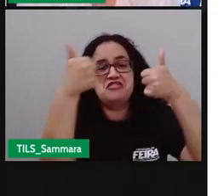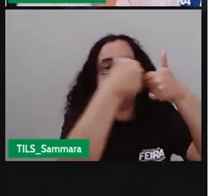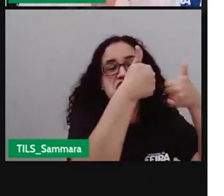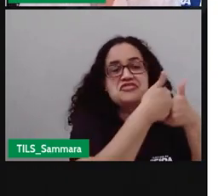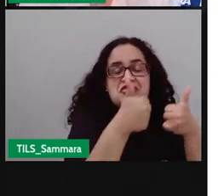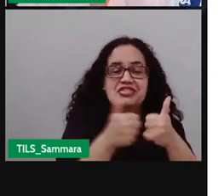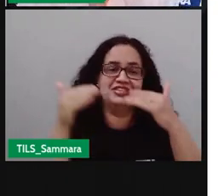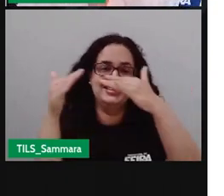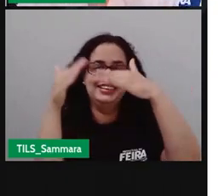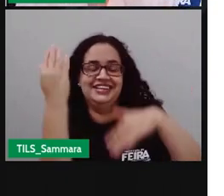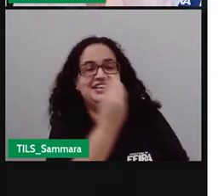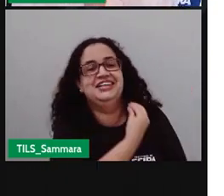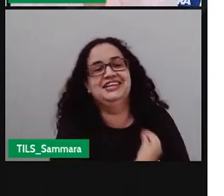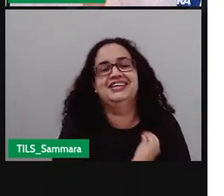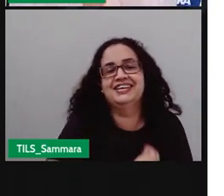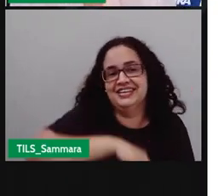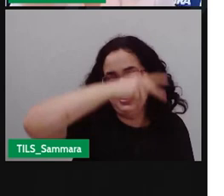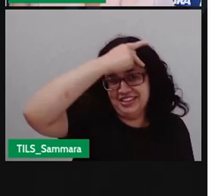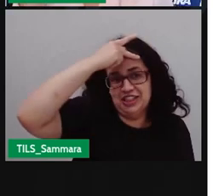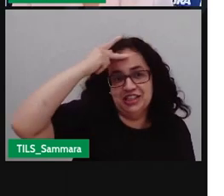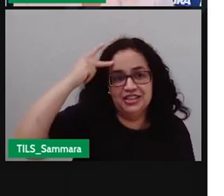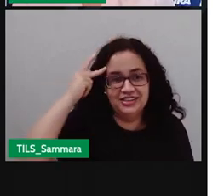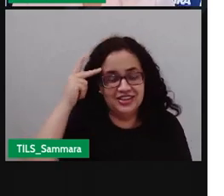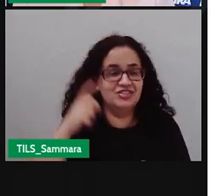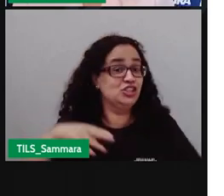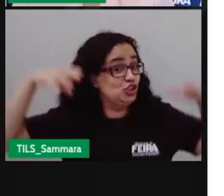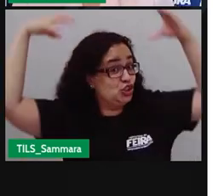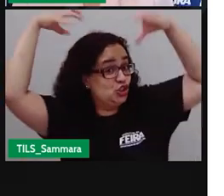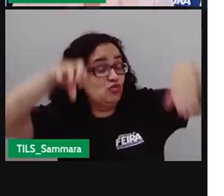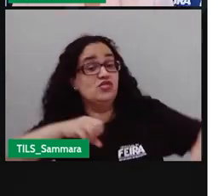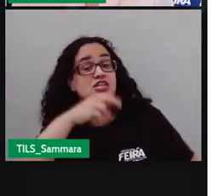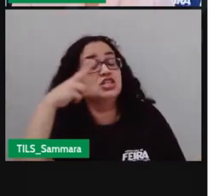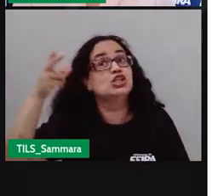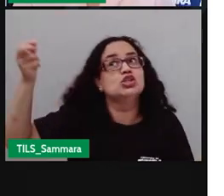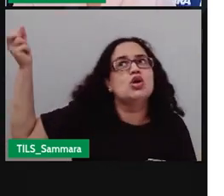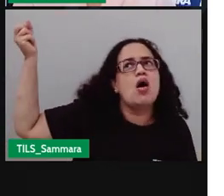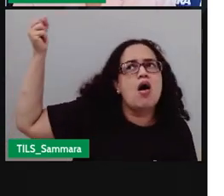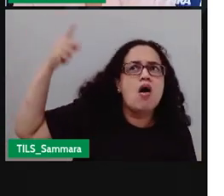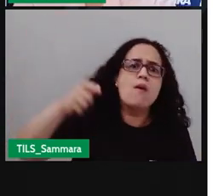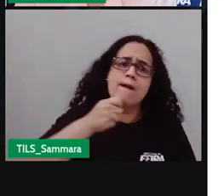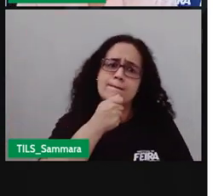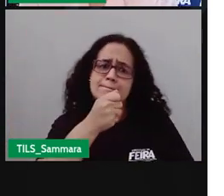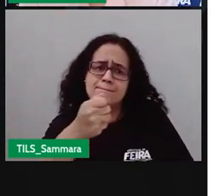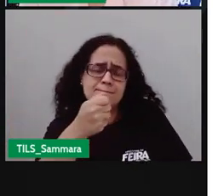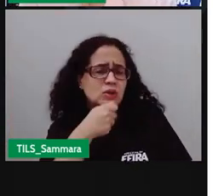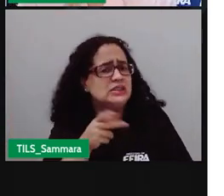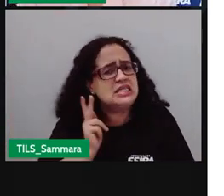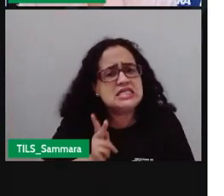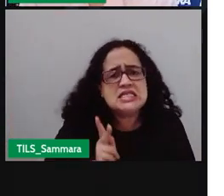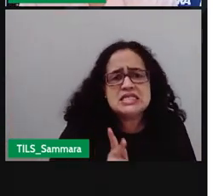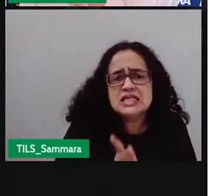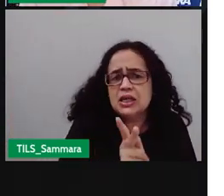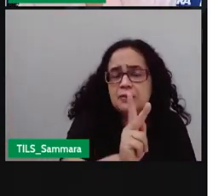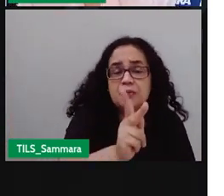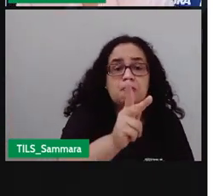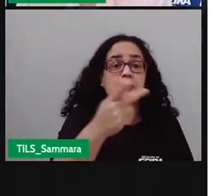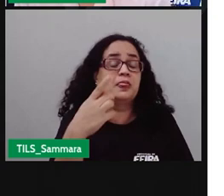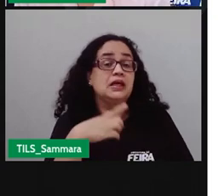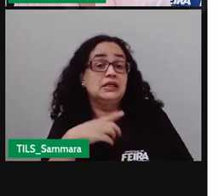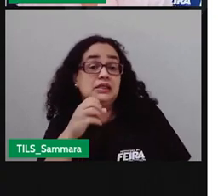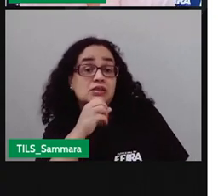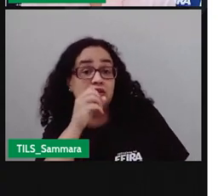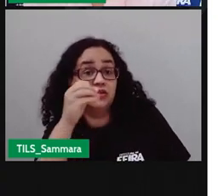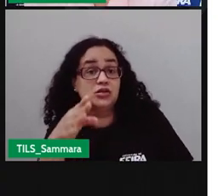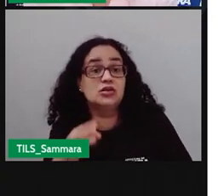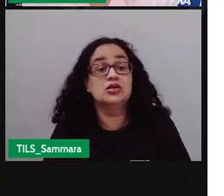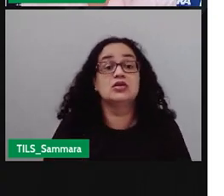conta aí da vida das pessoas. Faça chuva ou faça sol, o repórter está sempre em alerta para levar a notícia